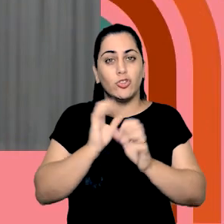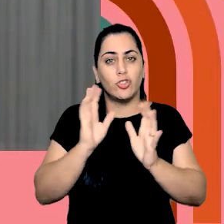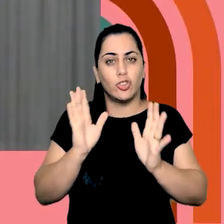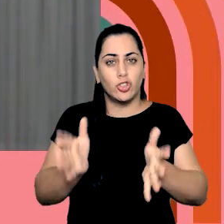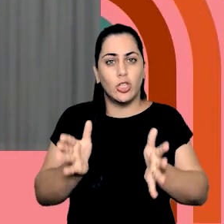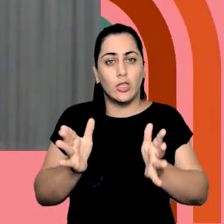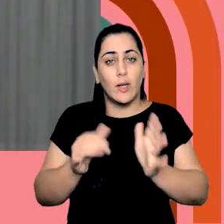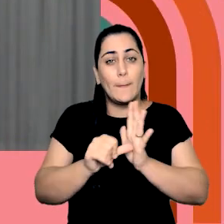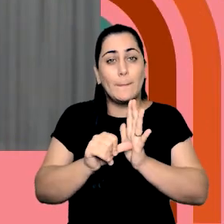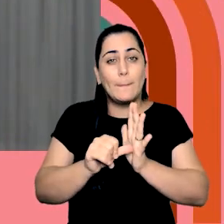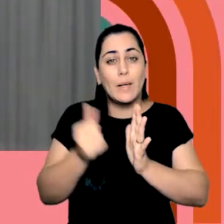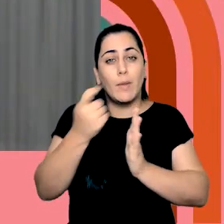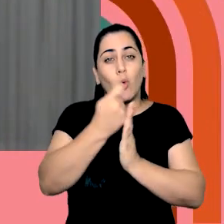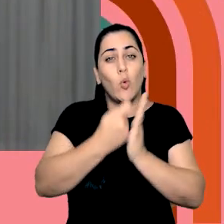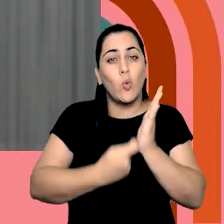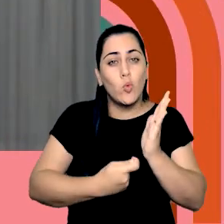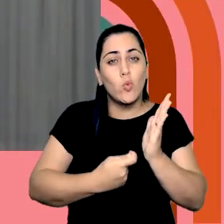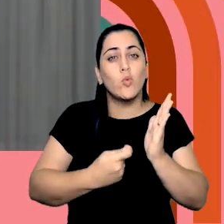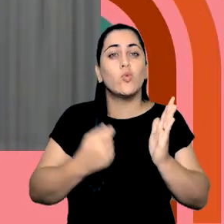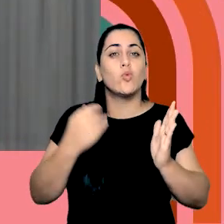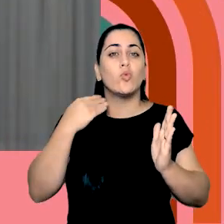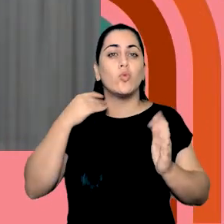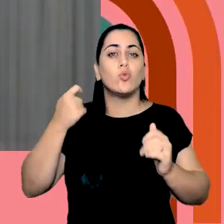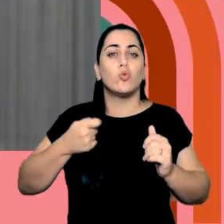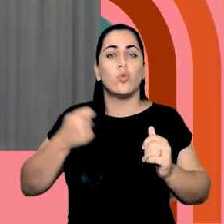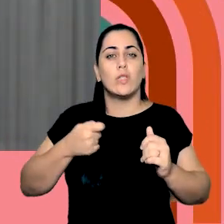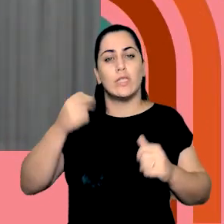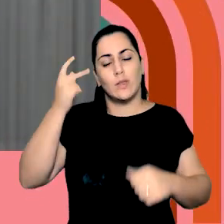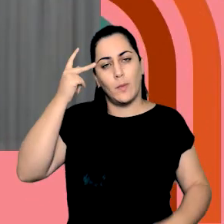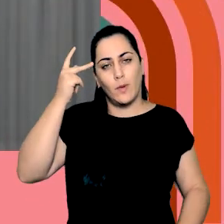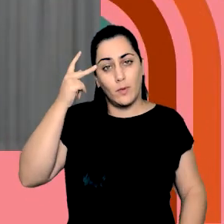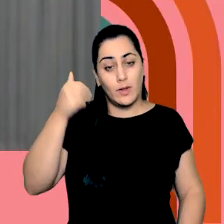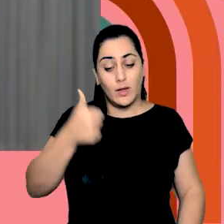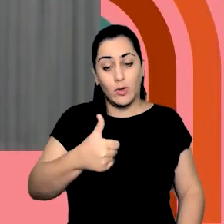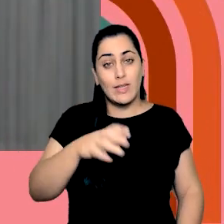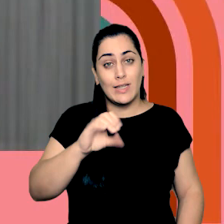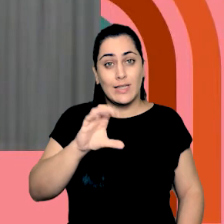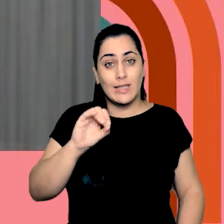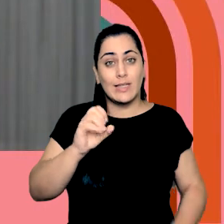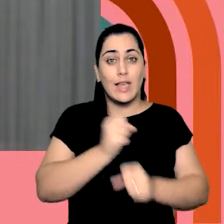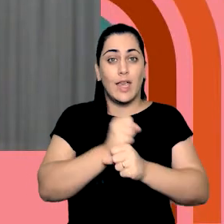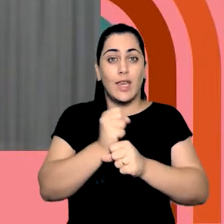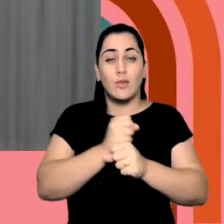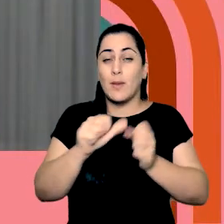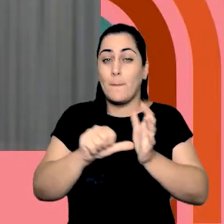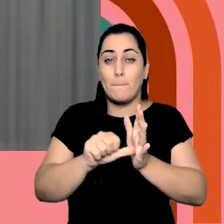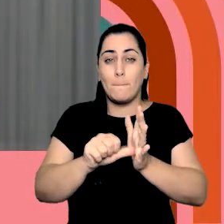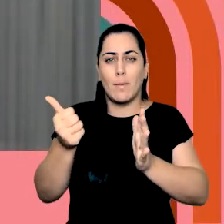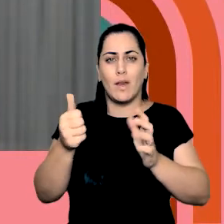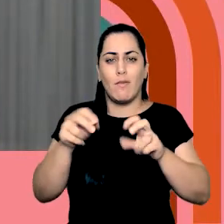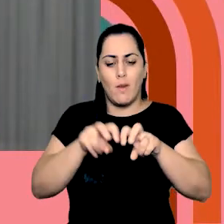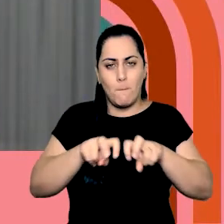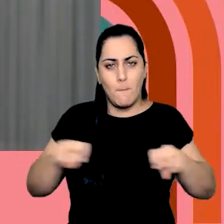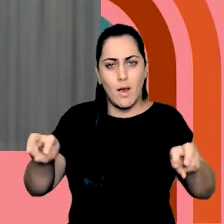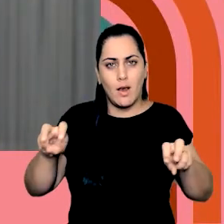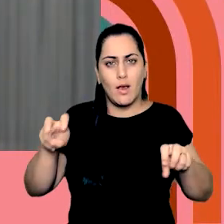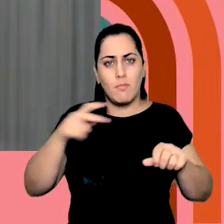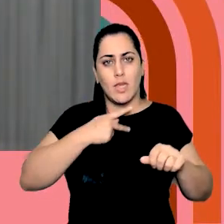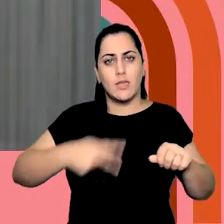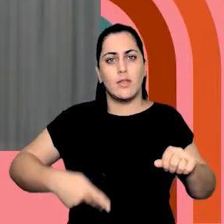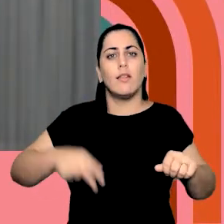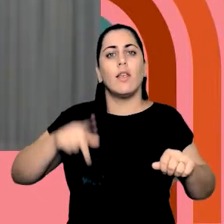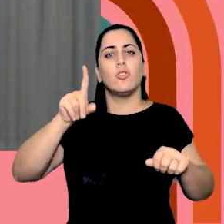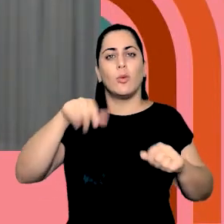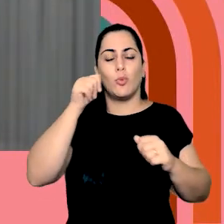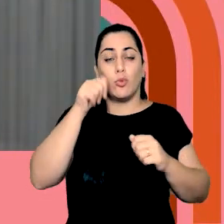100 anos do primeiro concurso para a magistratura de São Paulo. Nesses 100 anos, é a primeira vez que a banca está sendo presidida por uma